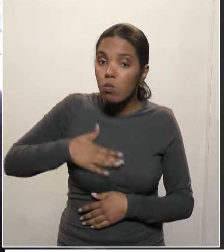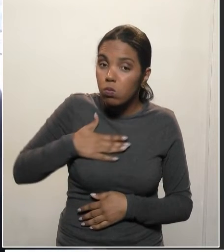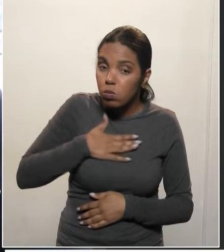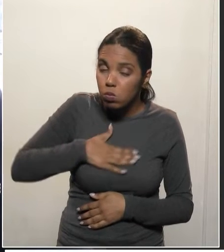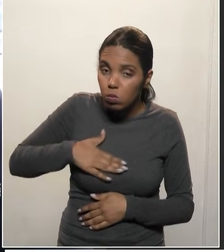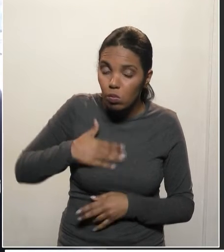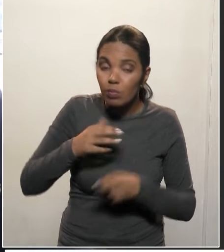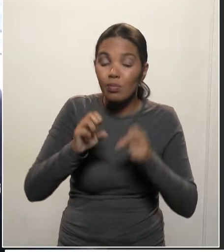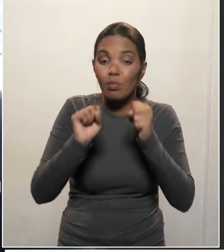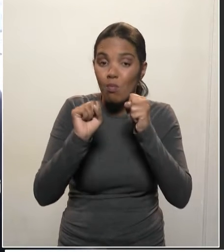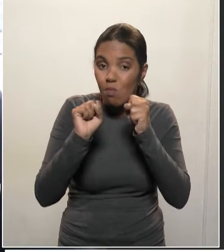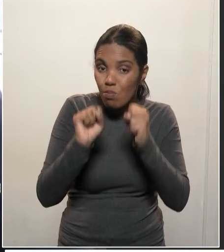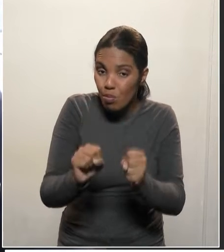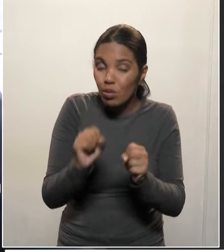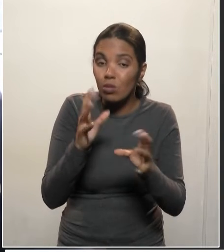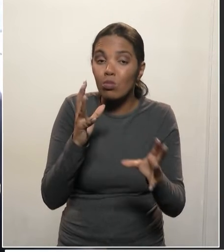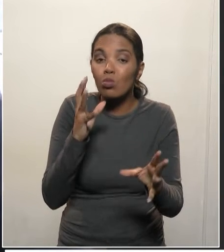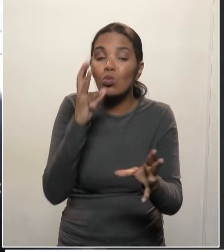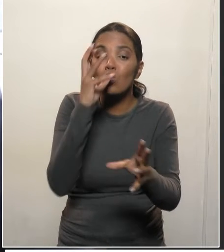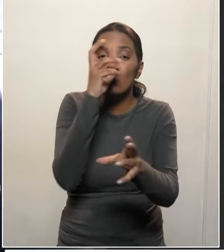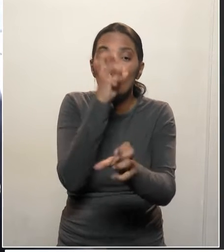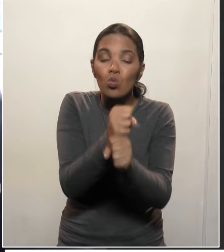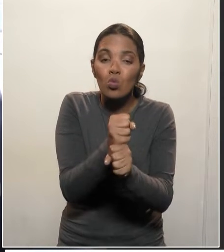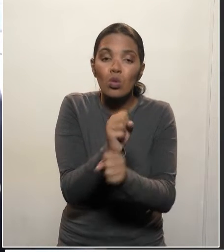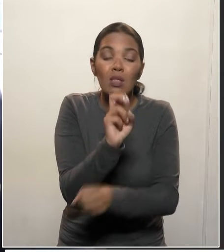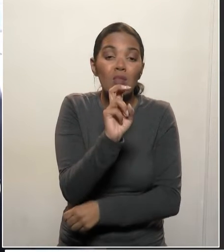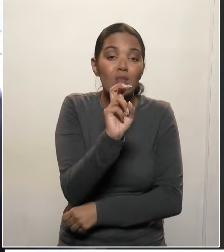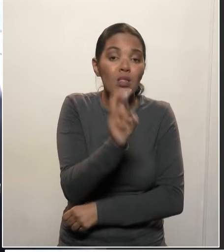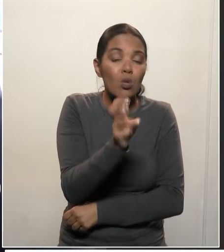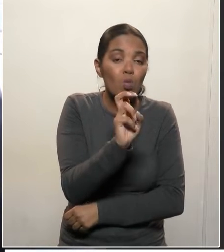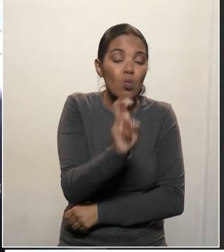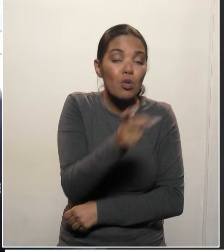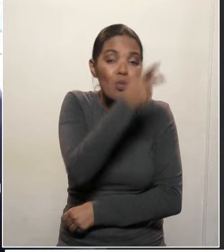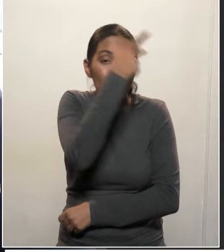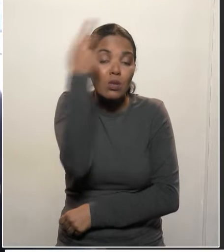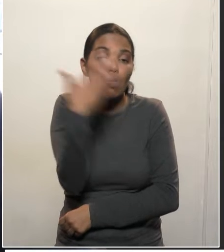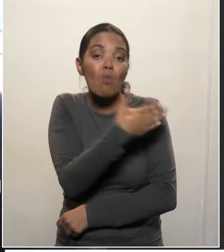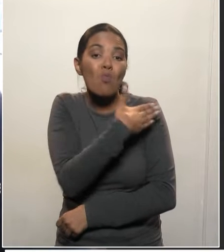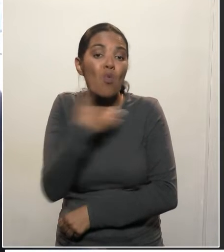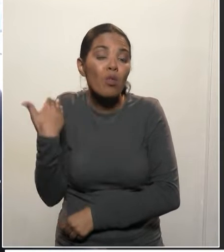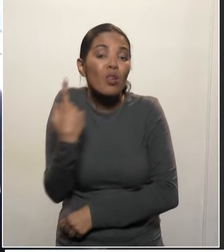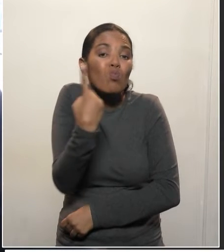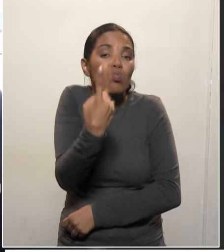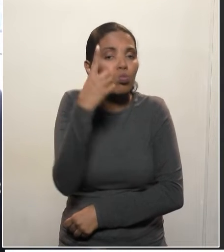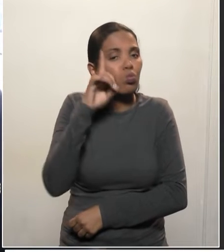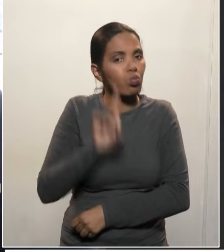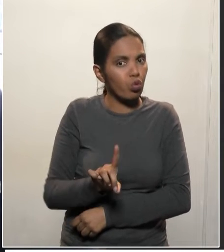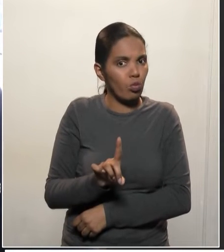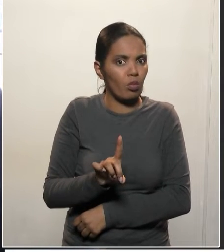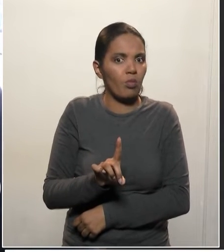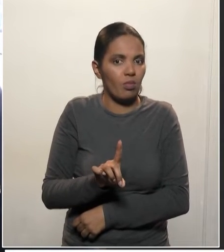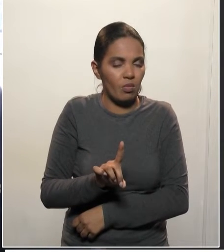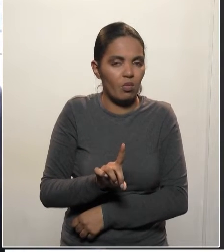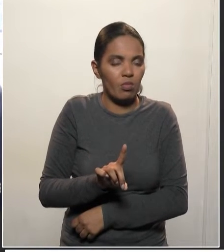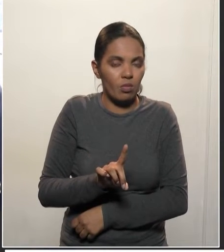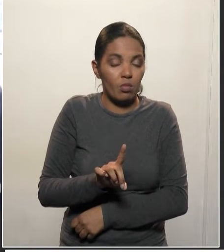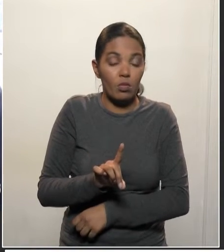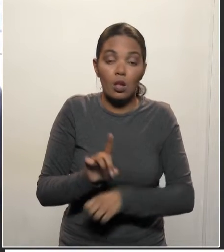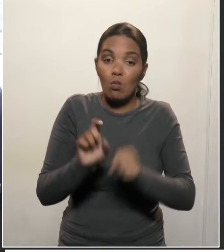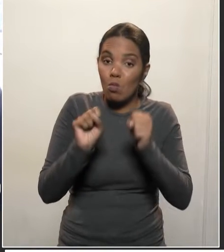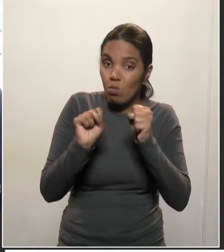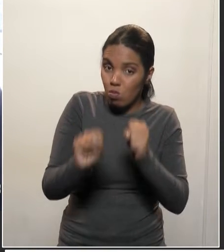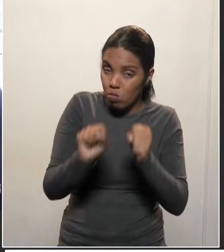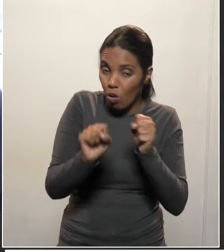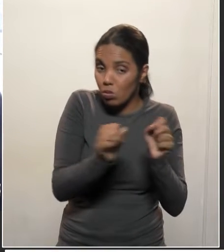nós poderemos estar chegando a 5 mil óbitos por dia, por dia. E poderemos,